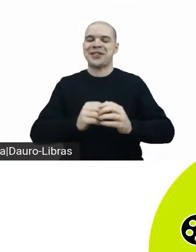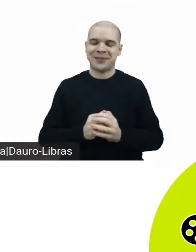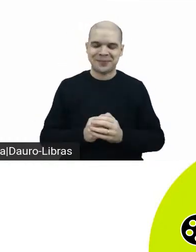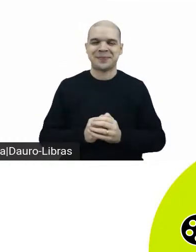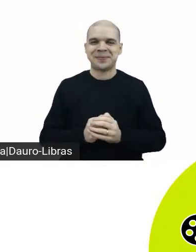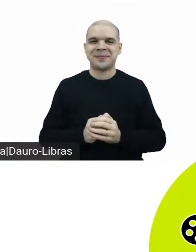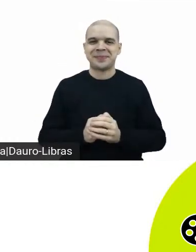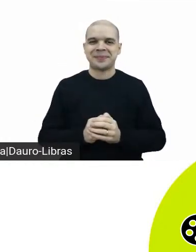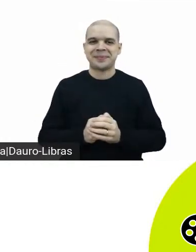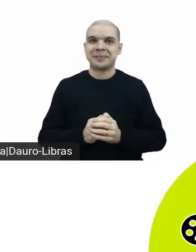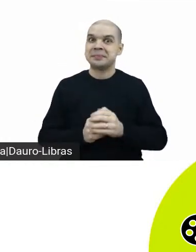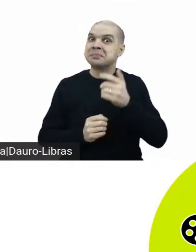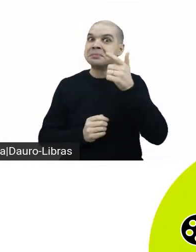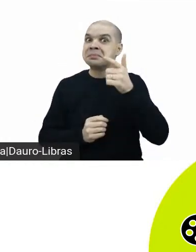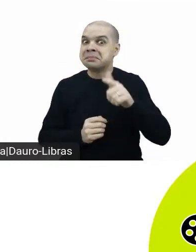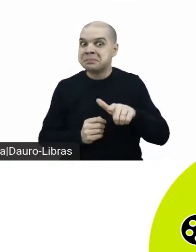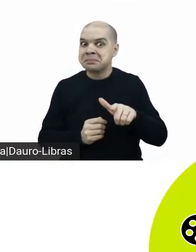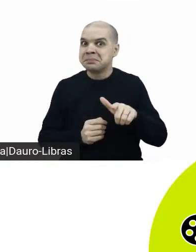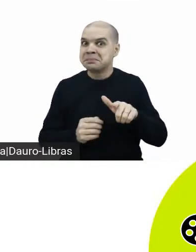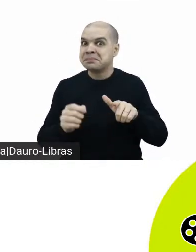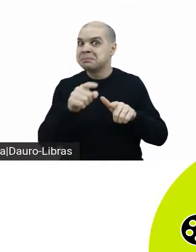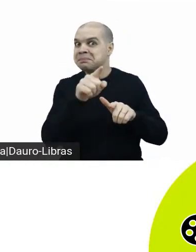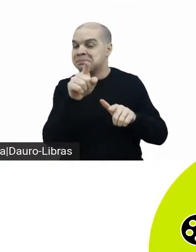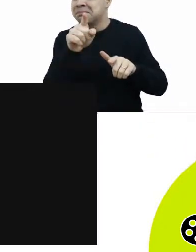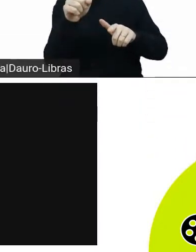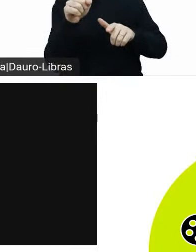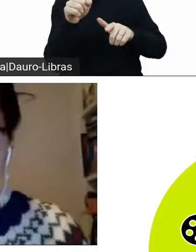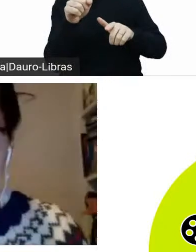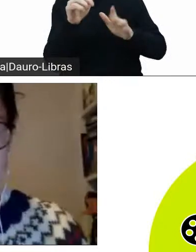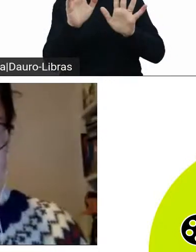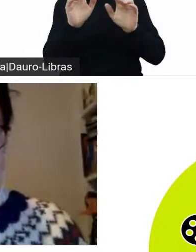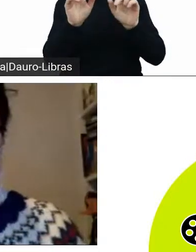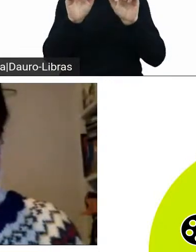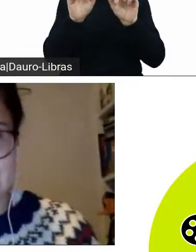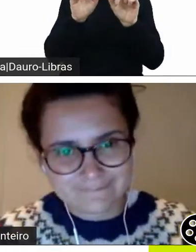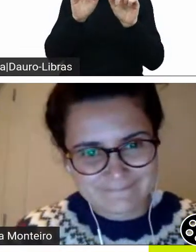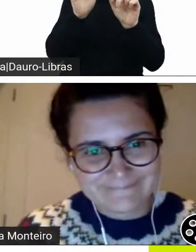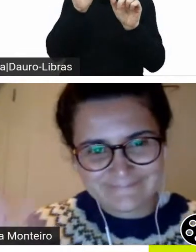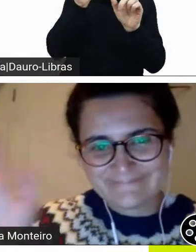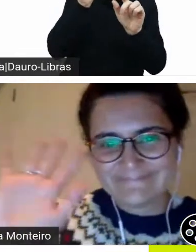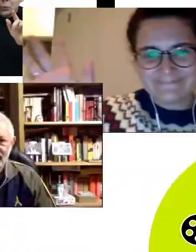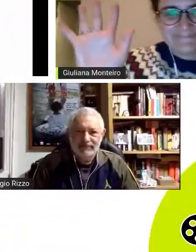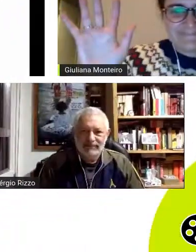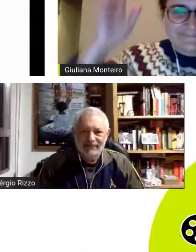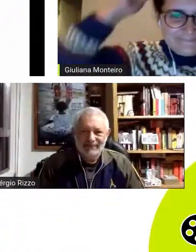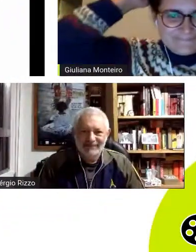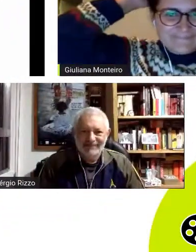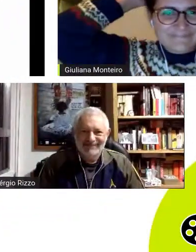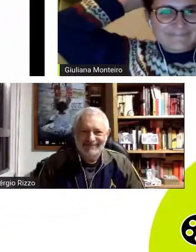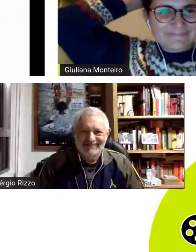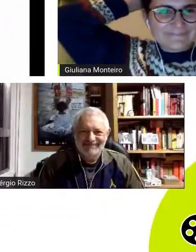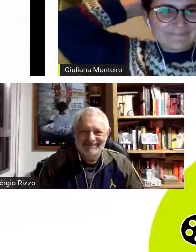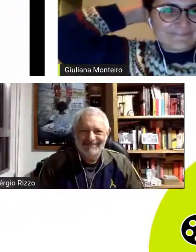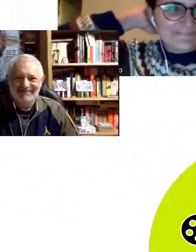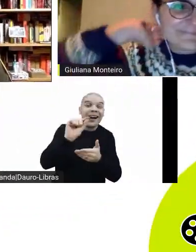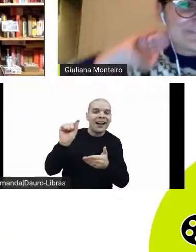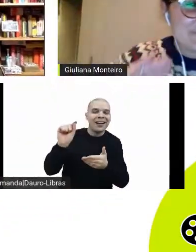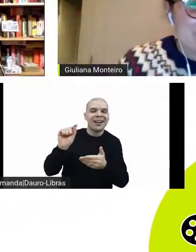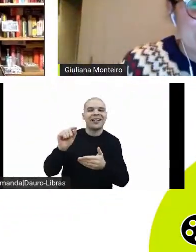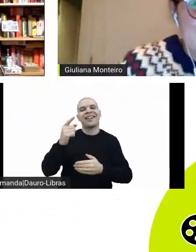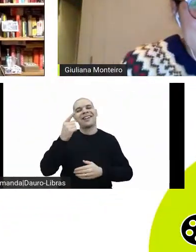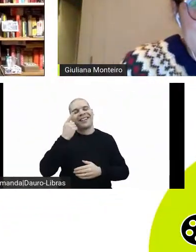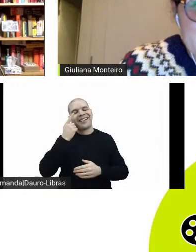o que mais? Quero que vocês já conheçam, então, os nossos convidados da nossa mesa hoje, para eu já apresentá-los, e a gente começar esse bate-papo bem